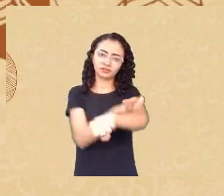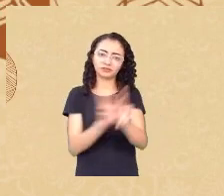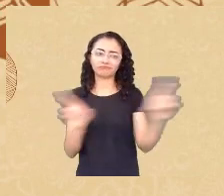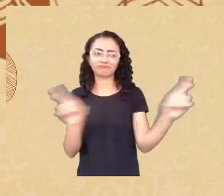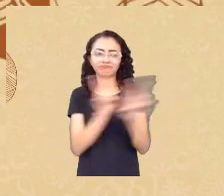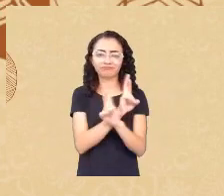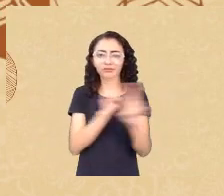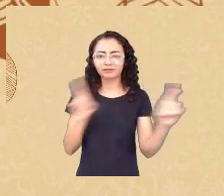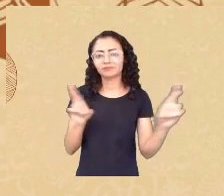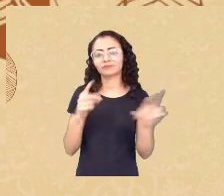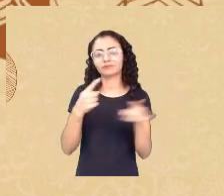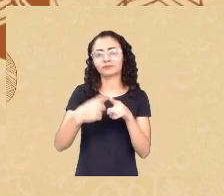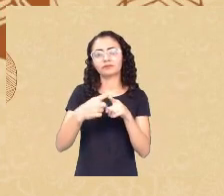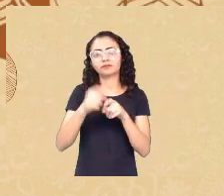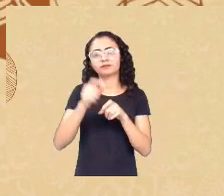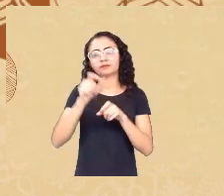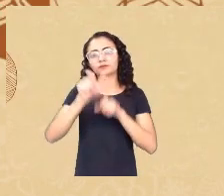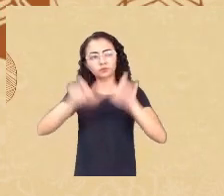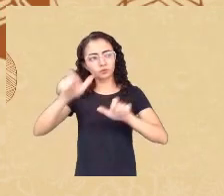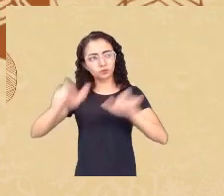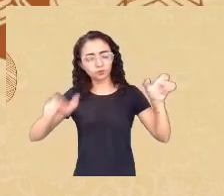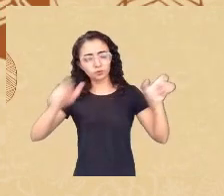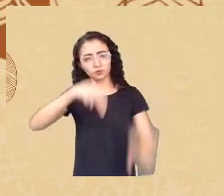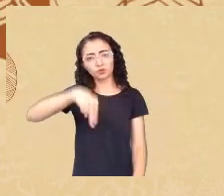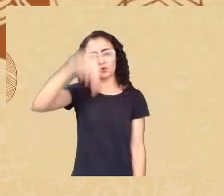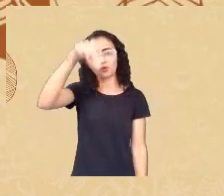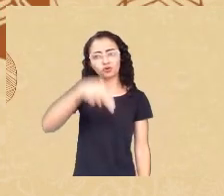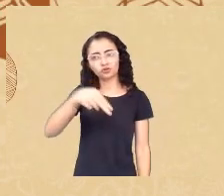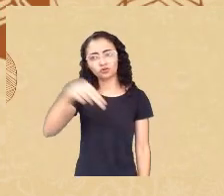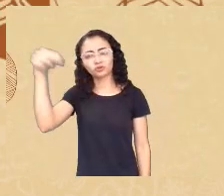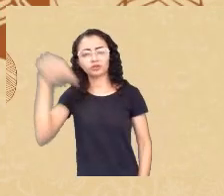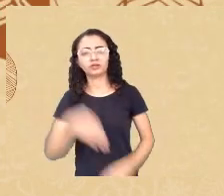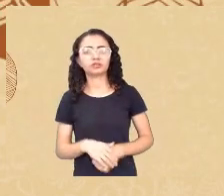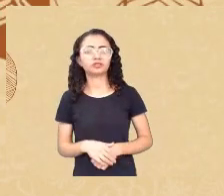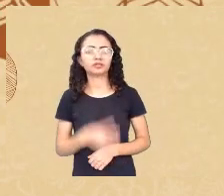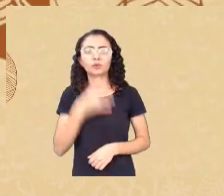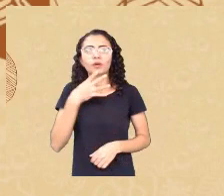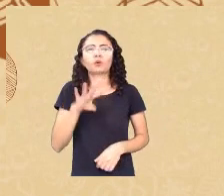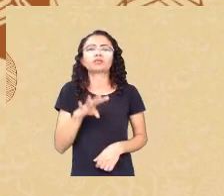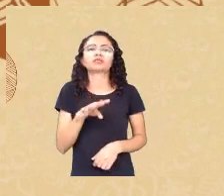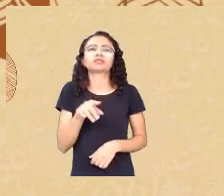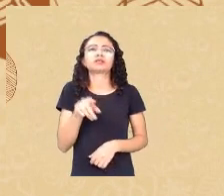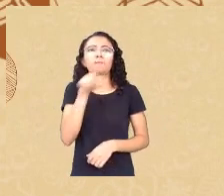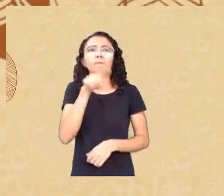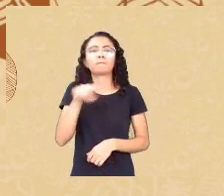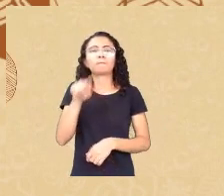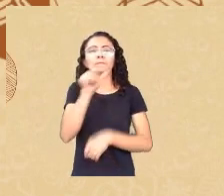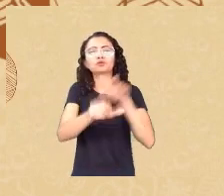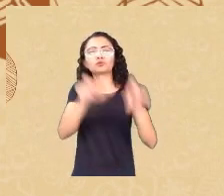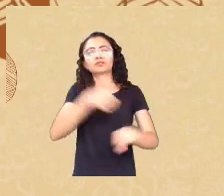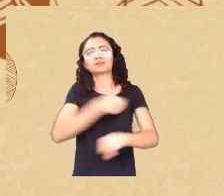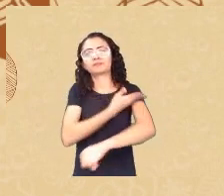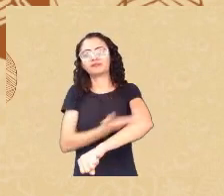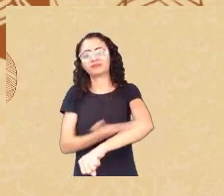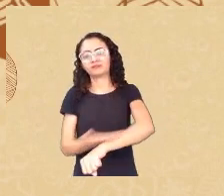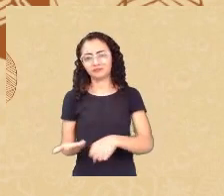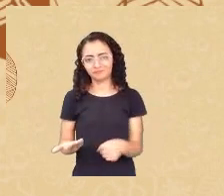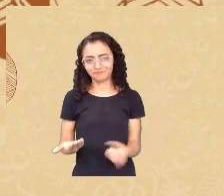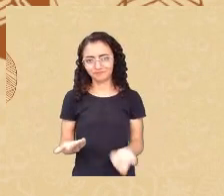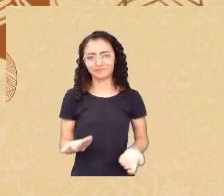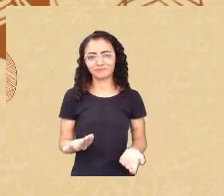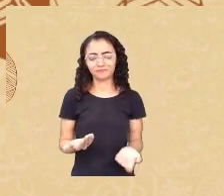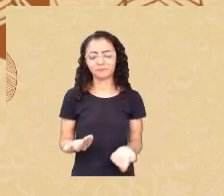Nordeste de maneira geral não são vistas como brancas branquíssimas então o investimento é menor do ponto de vista da política